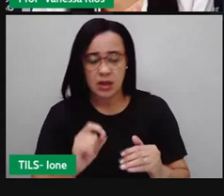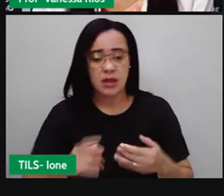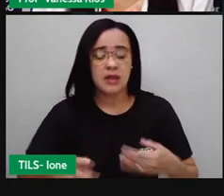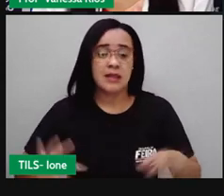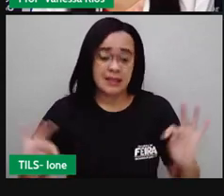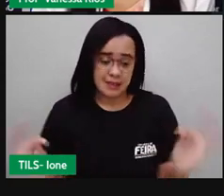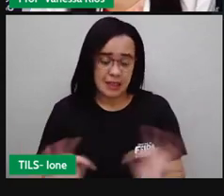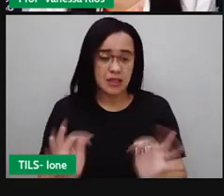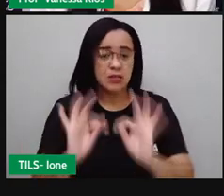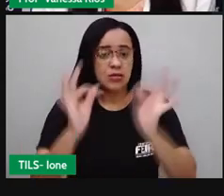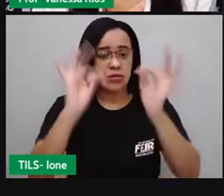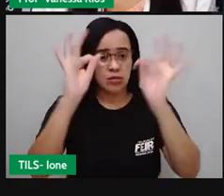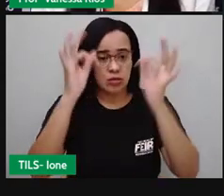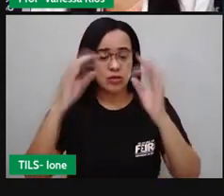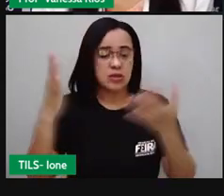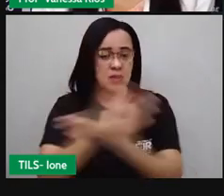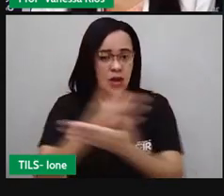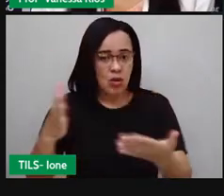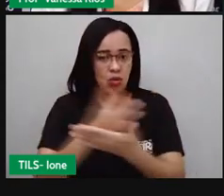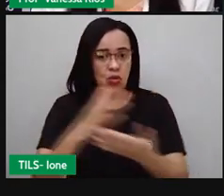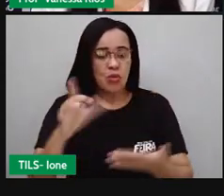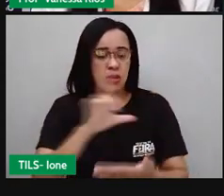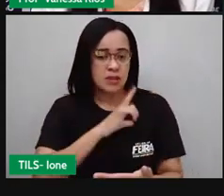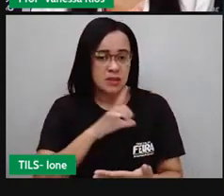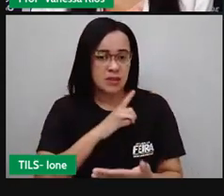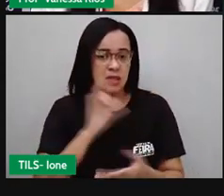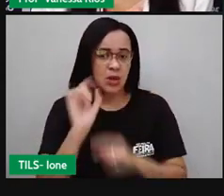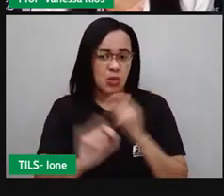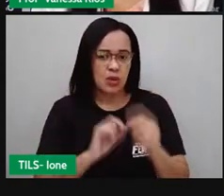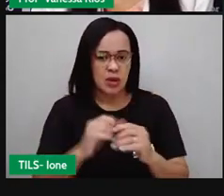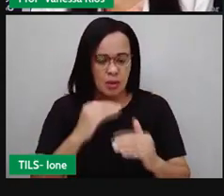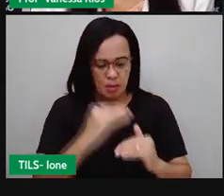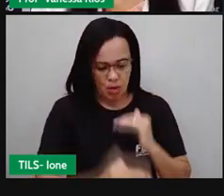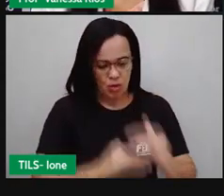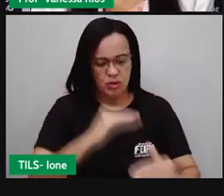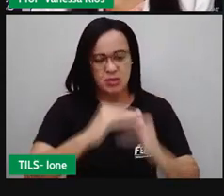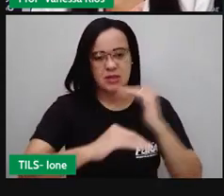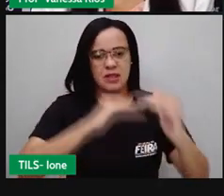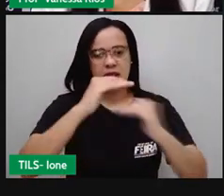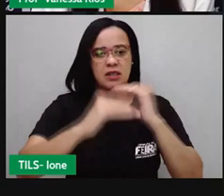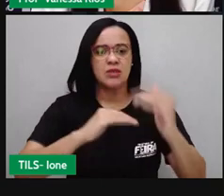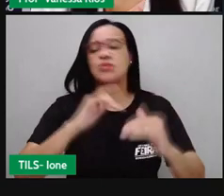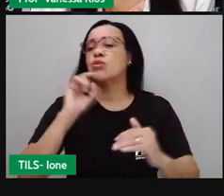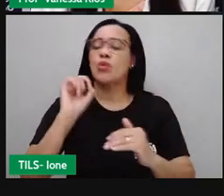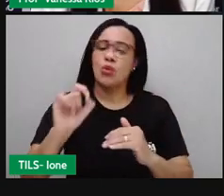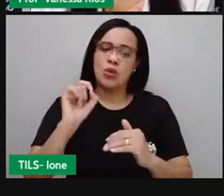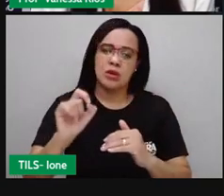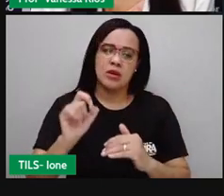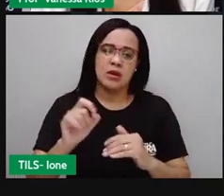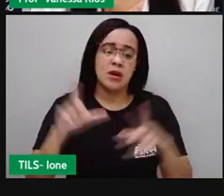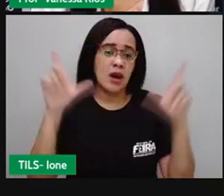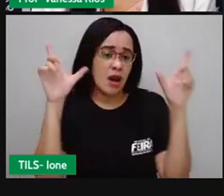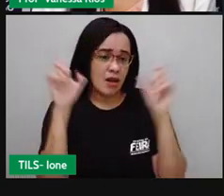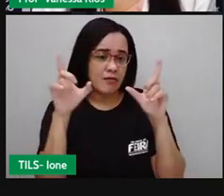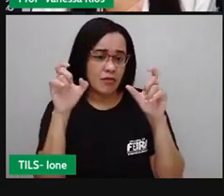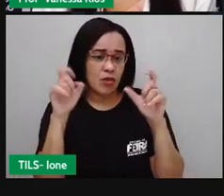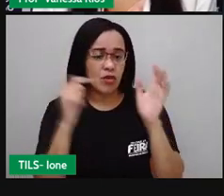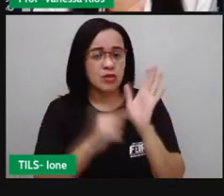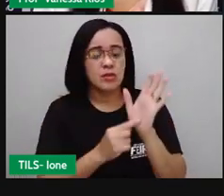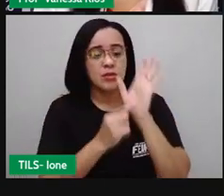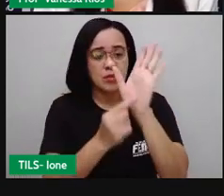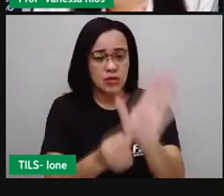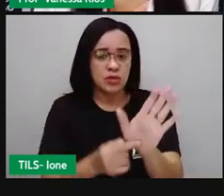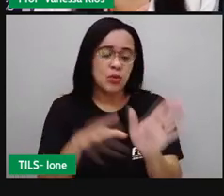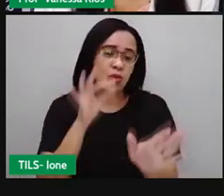ultimamente. Mas aí existe esse processo que a própria colocou a imagem para representar. Que é o processo onde o café é